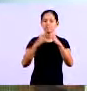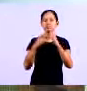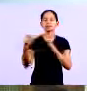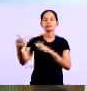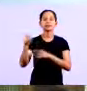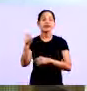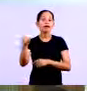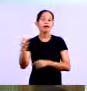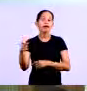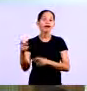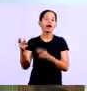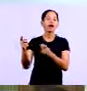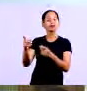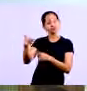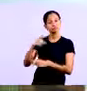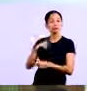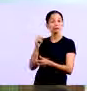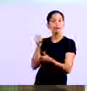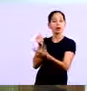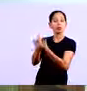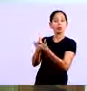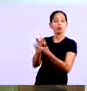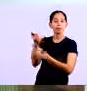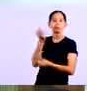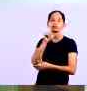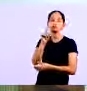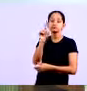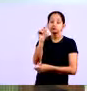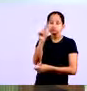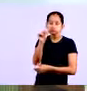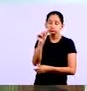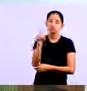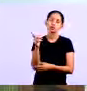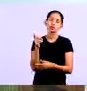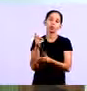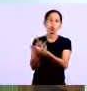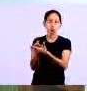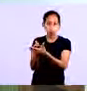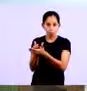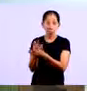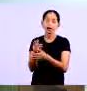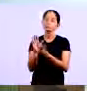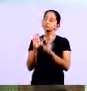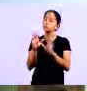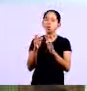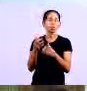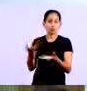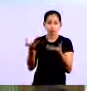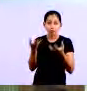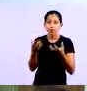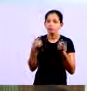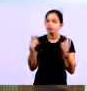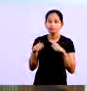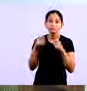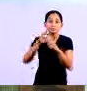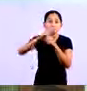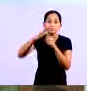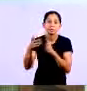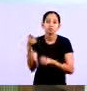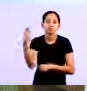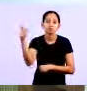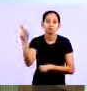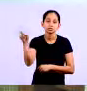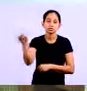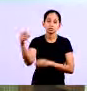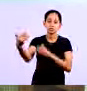uma promoção que vai estar no desconto fantástico para você adquirir aqueles produtos e você fala não vou comprar se você não